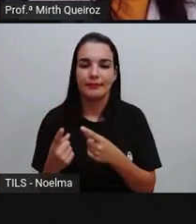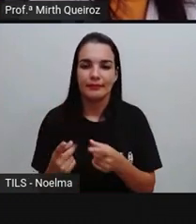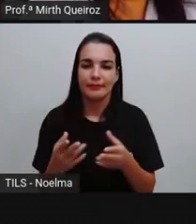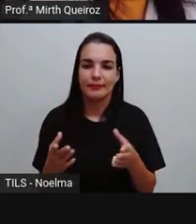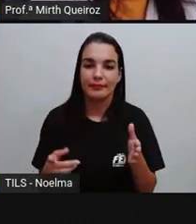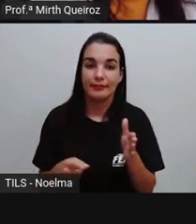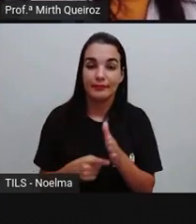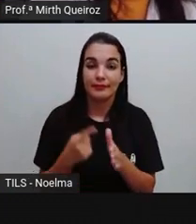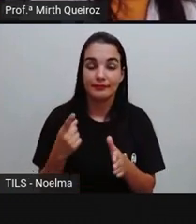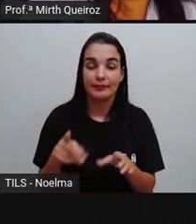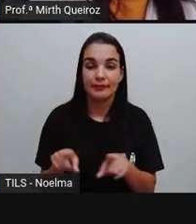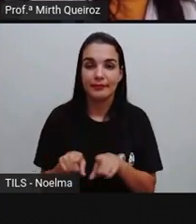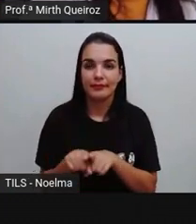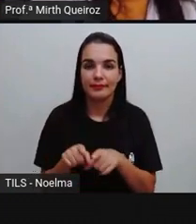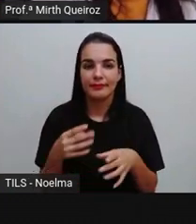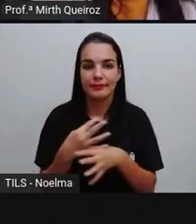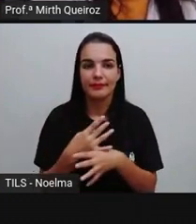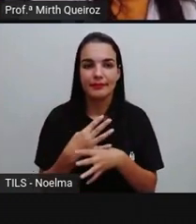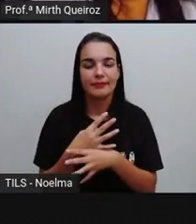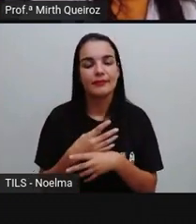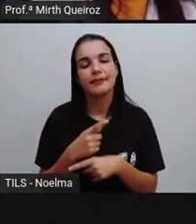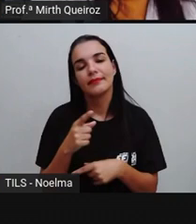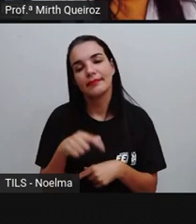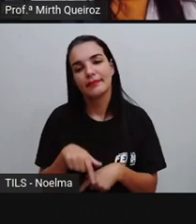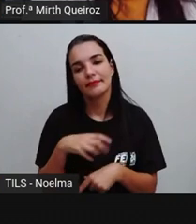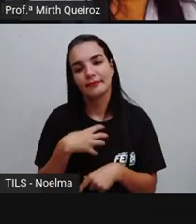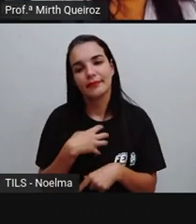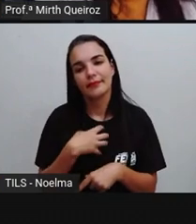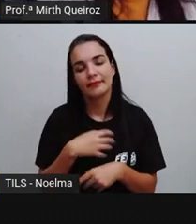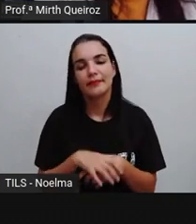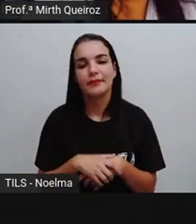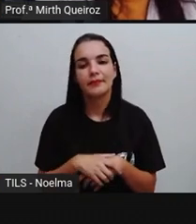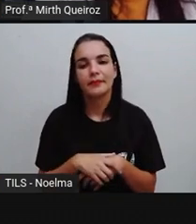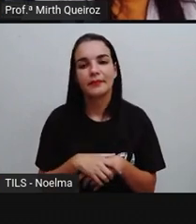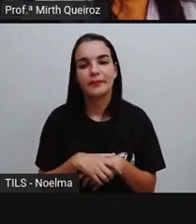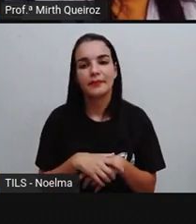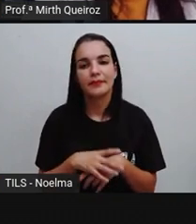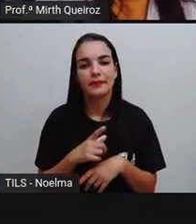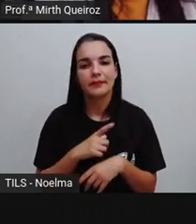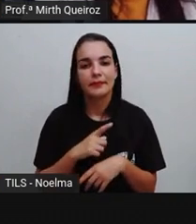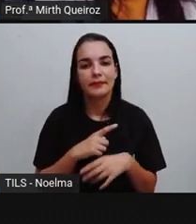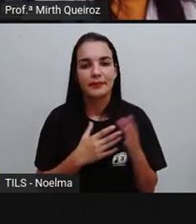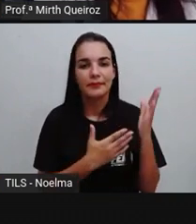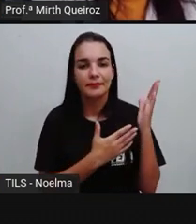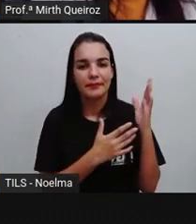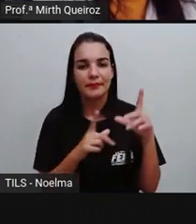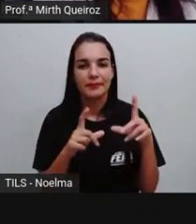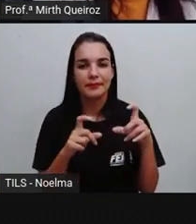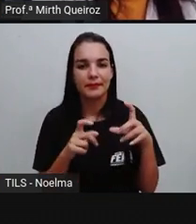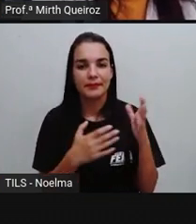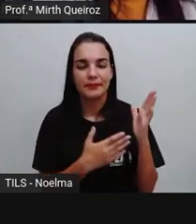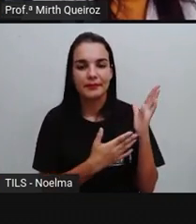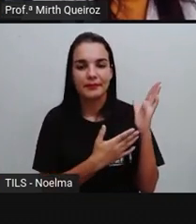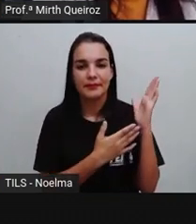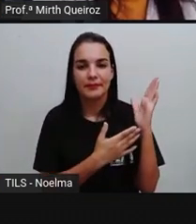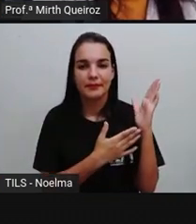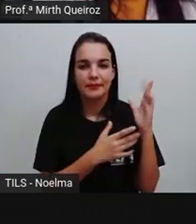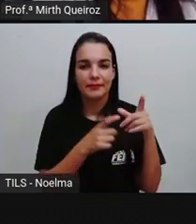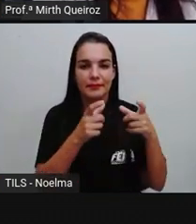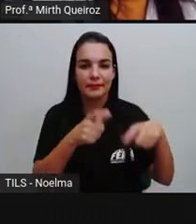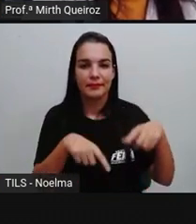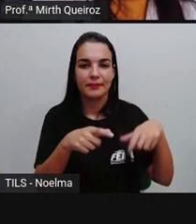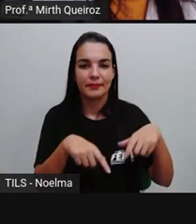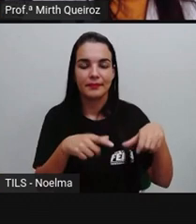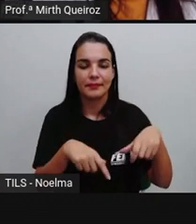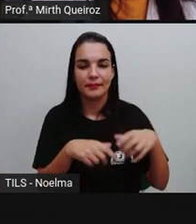primeiras cidades da Bahia, já que Salvador foi a primeira cidade. Aí nós temos aqui uma imagem desse local, um local que se tornou